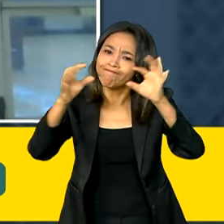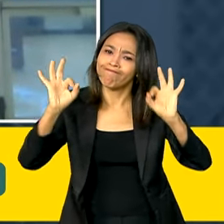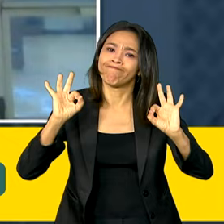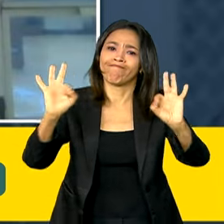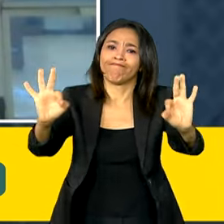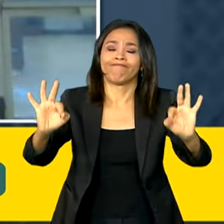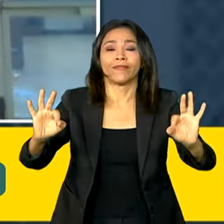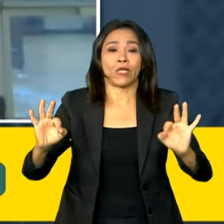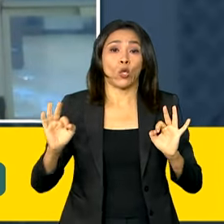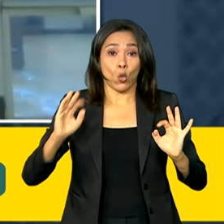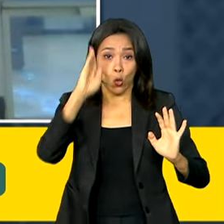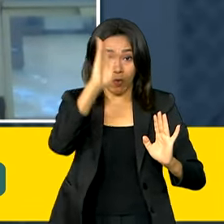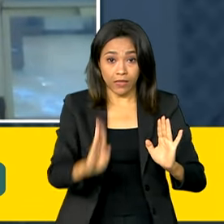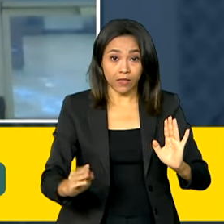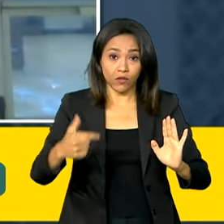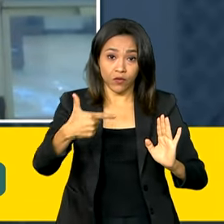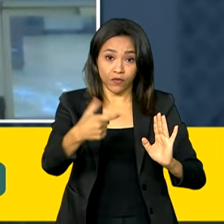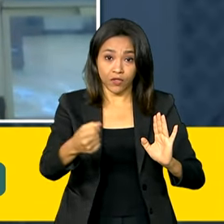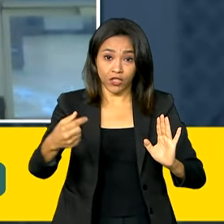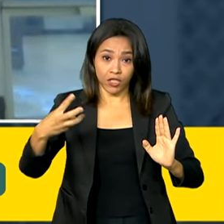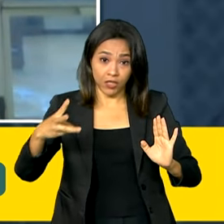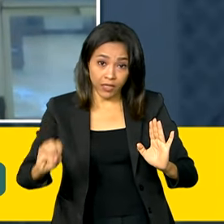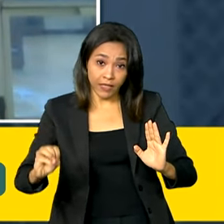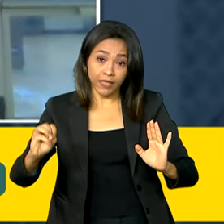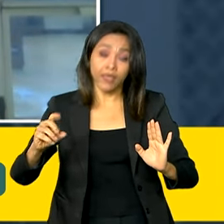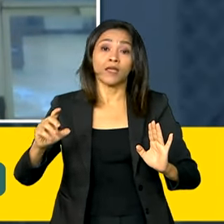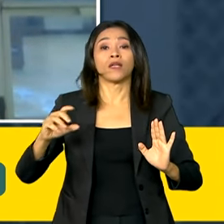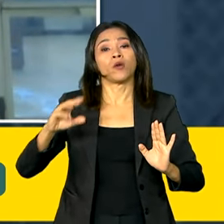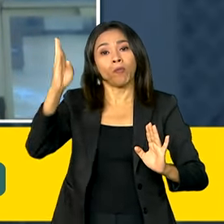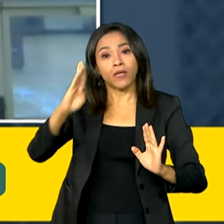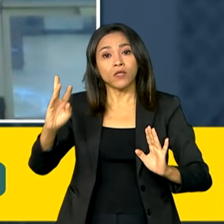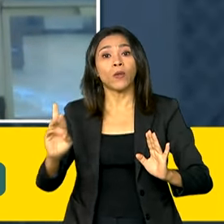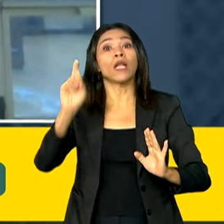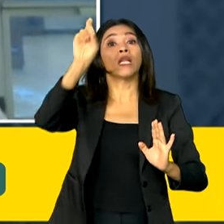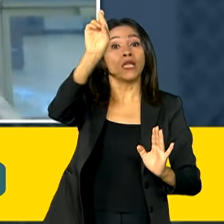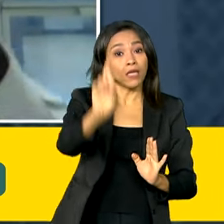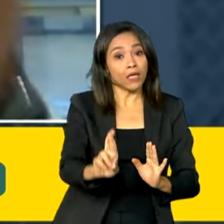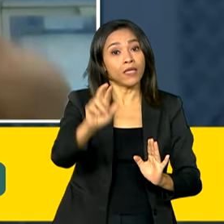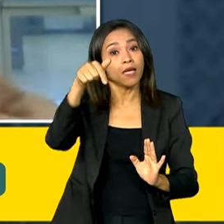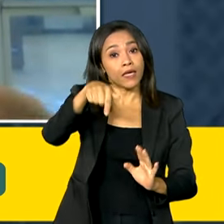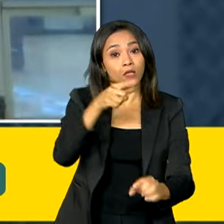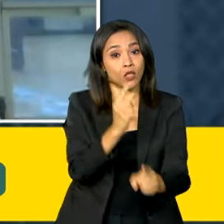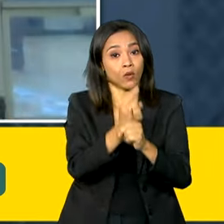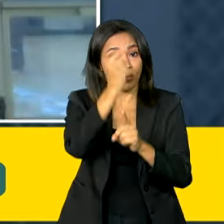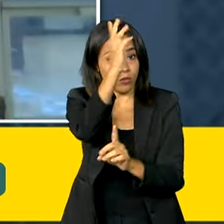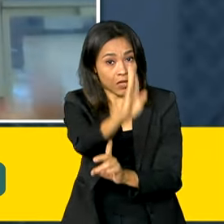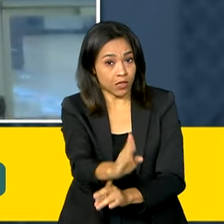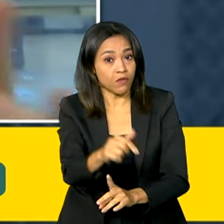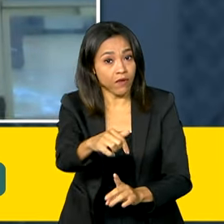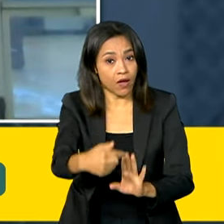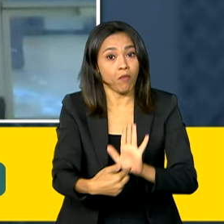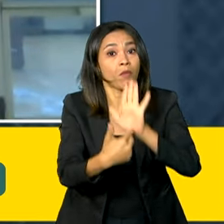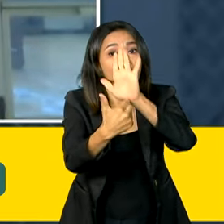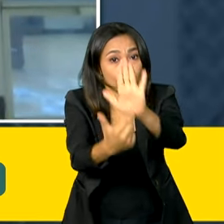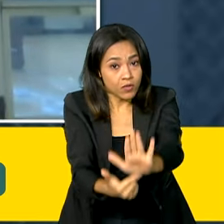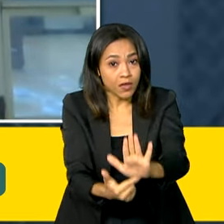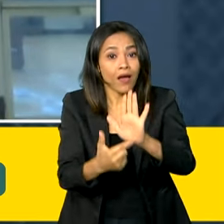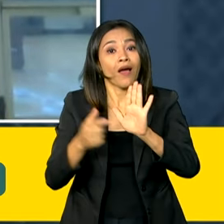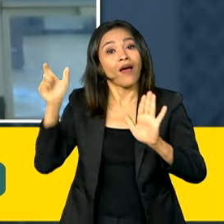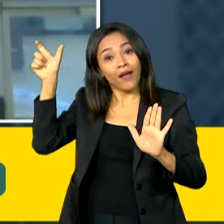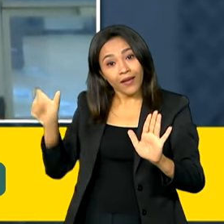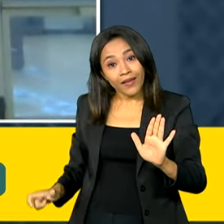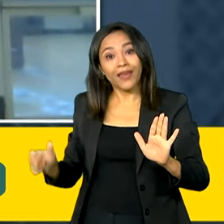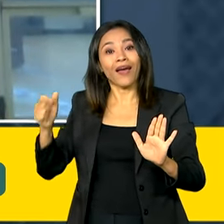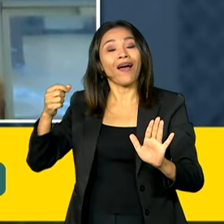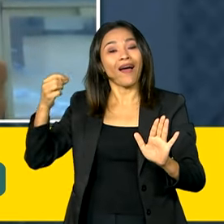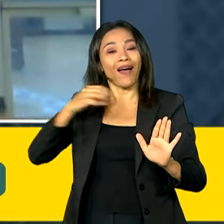o Brasil, em 2030, quando for liderar este encontro aqui no Brasil, vai mostrar, vai liderar, como diz a ministra Marina